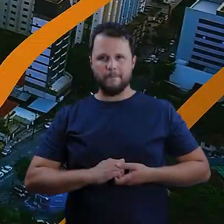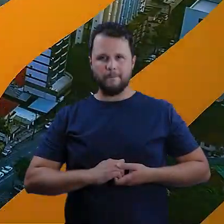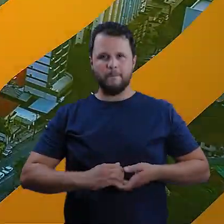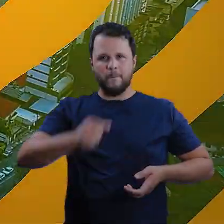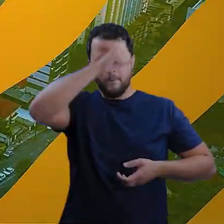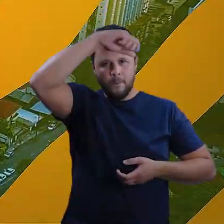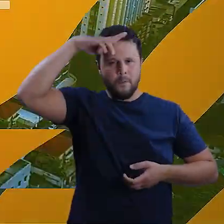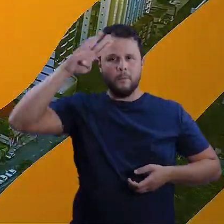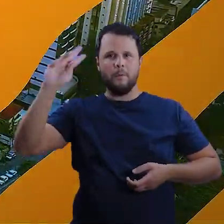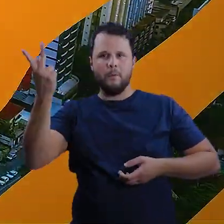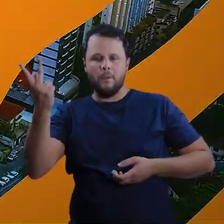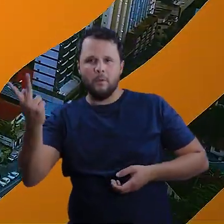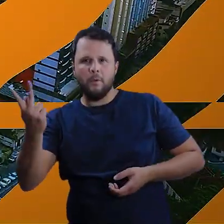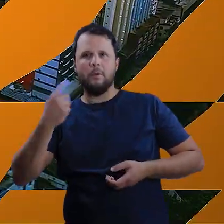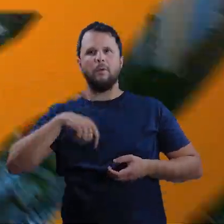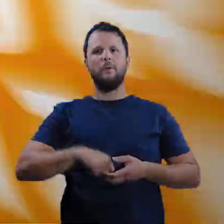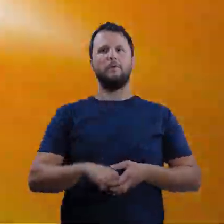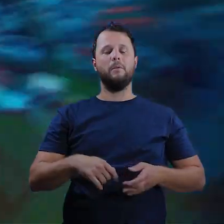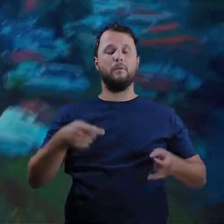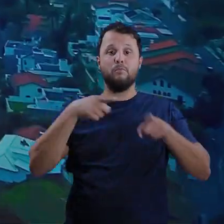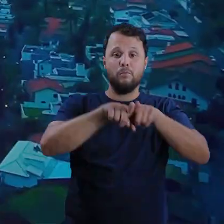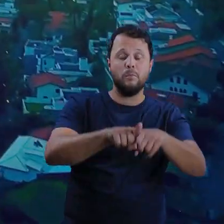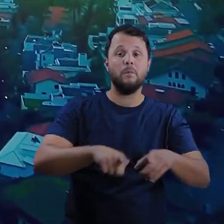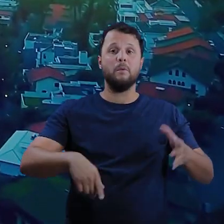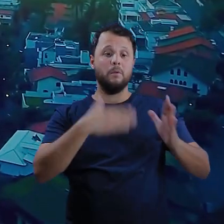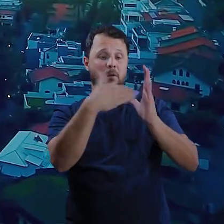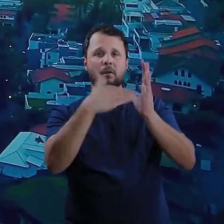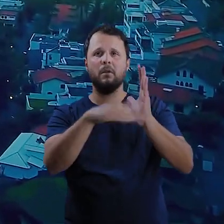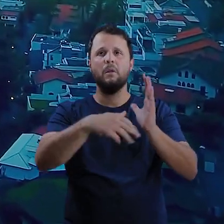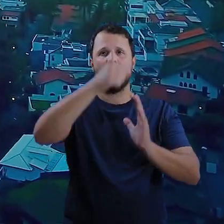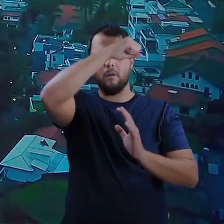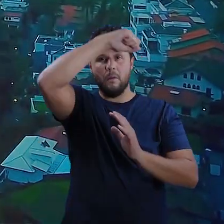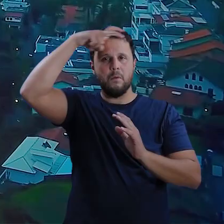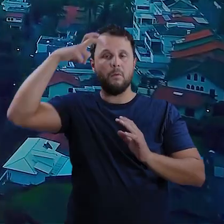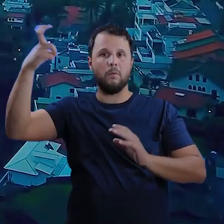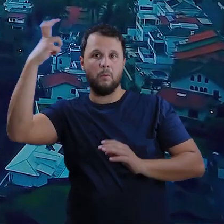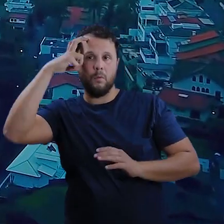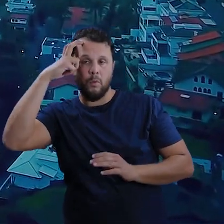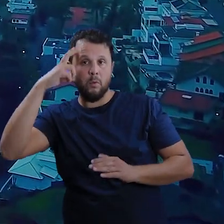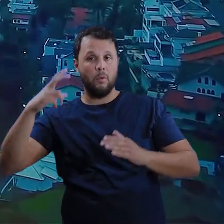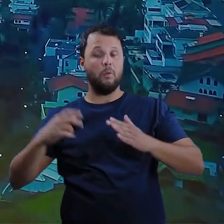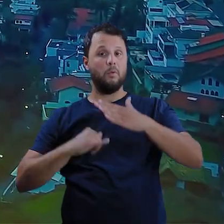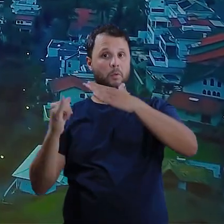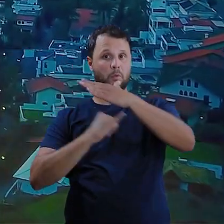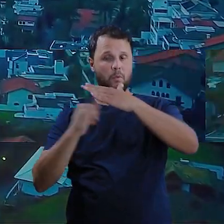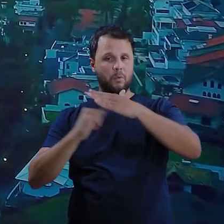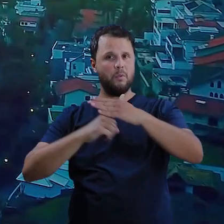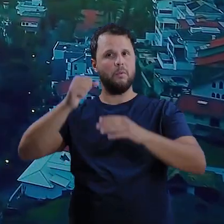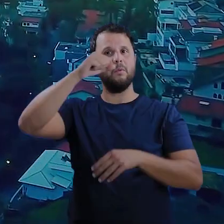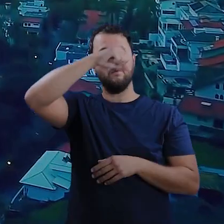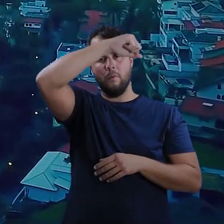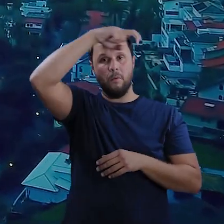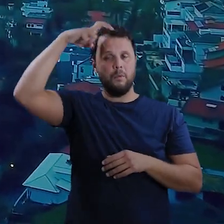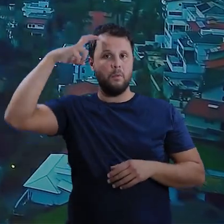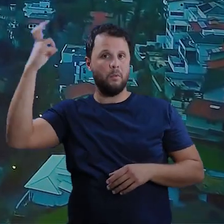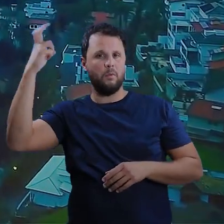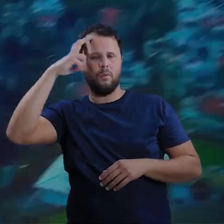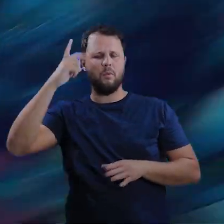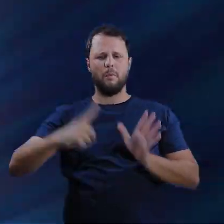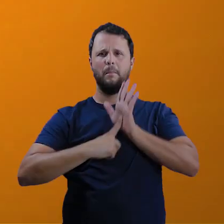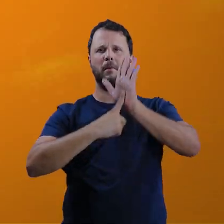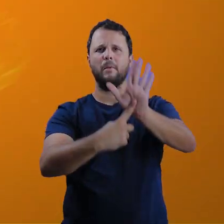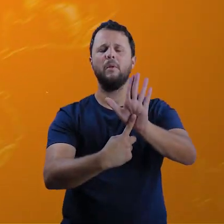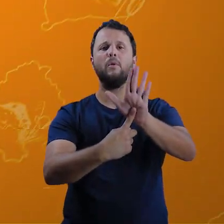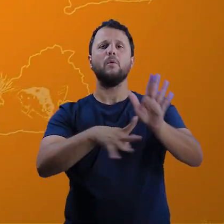A Prefeitura de Belo Horizonte, por meio da Secretaria Municipal de Cultura e da Fundação Municipal de Cultura,